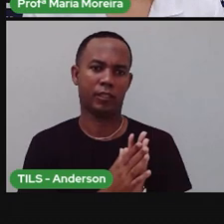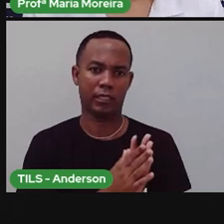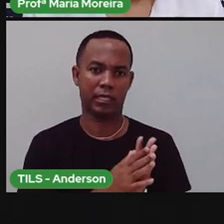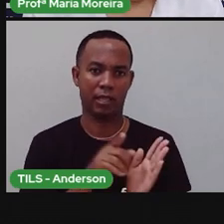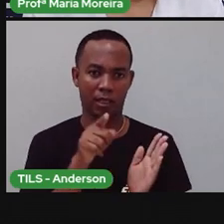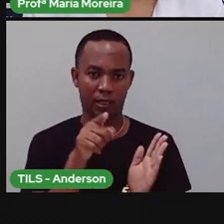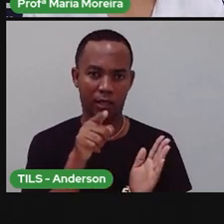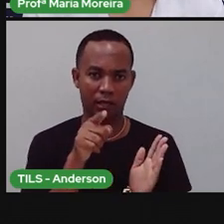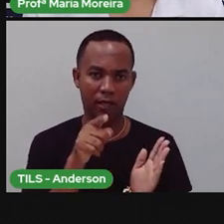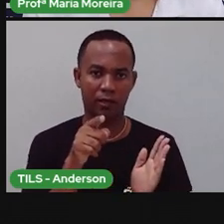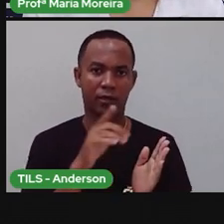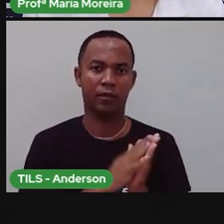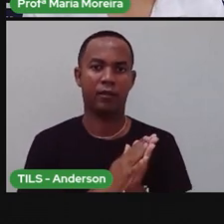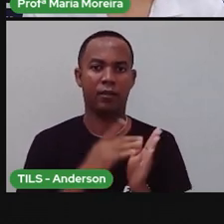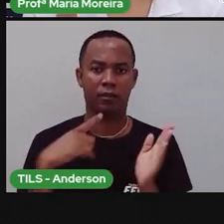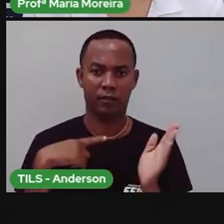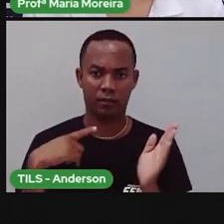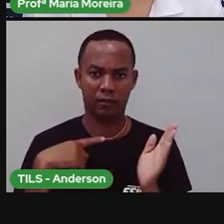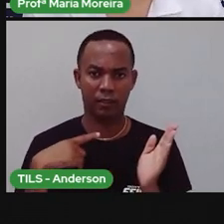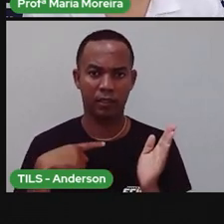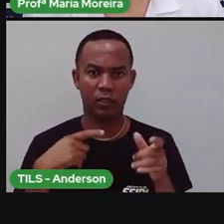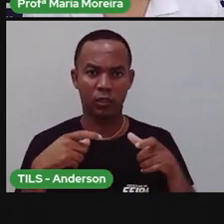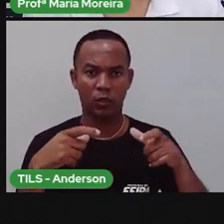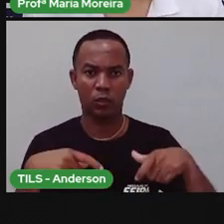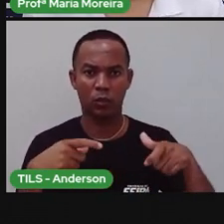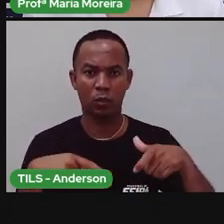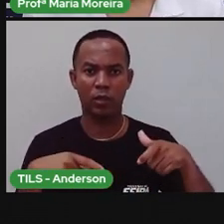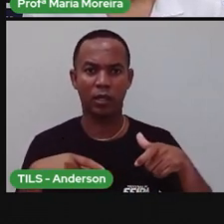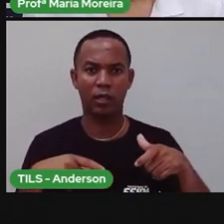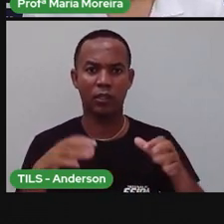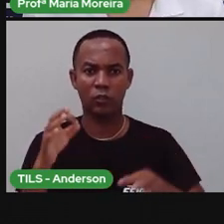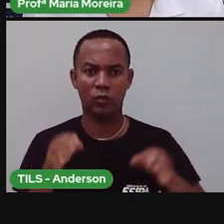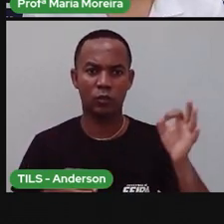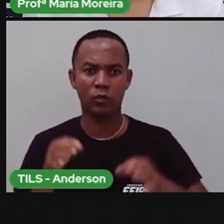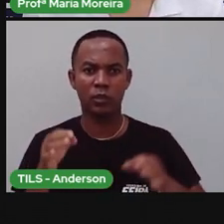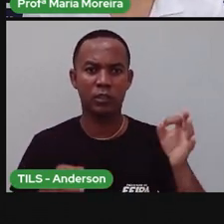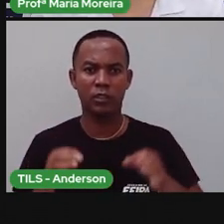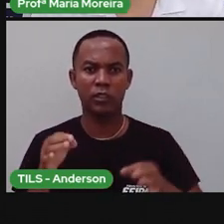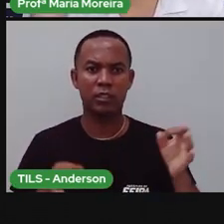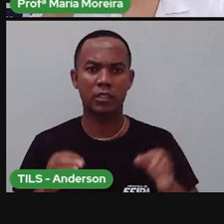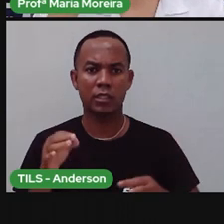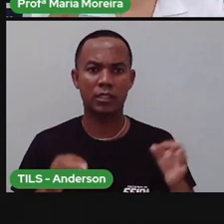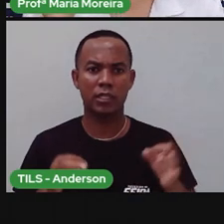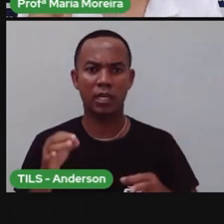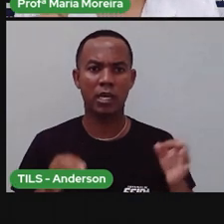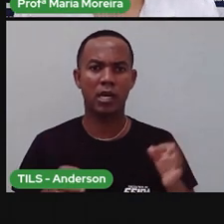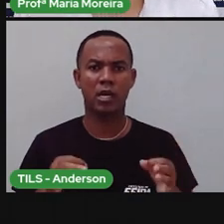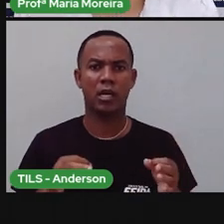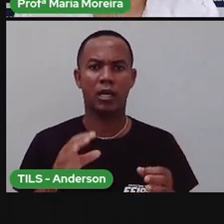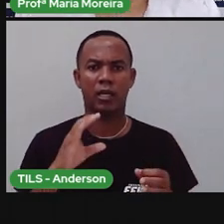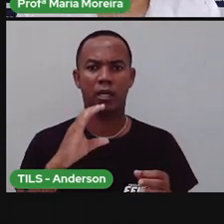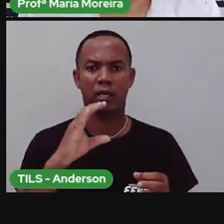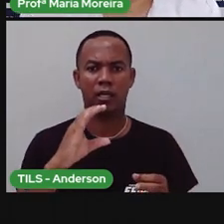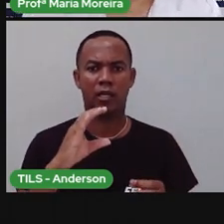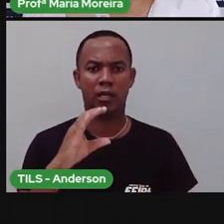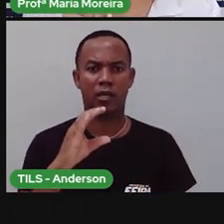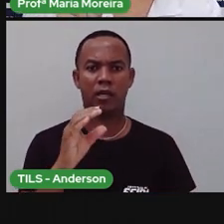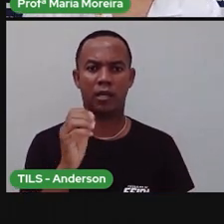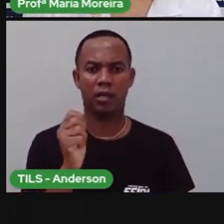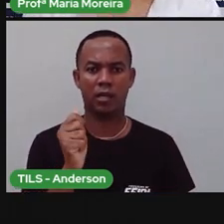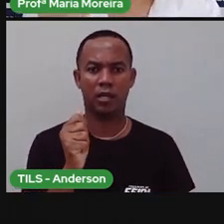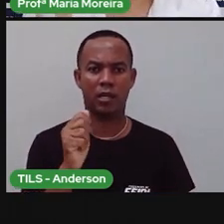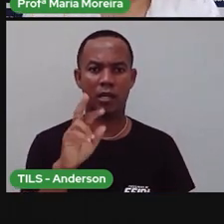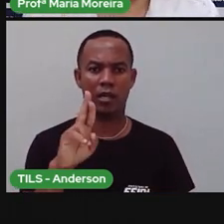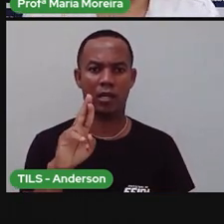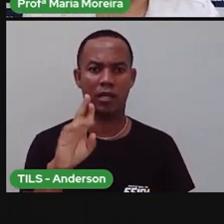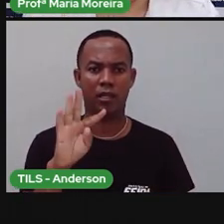Aí vem lá, livro tal, página tal, que está lá no cartório. Certo? E nessa identidade, nessa carteira de identidade,